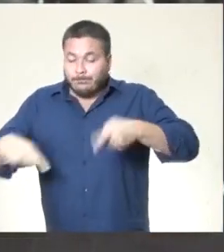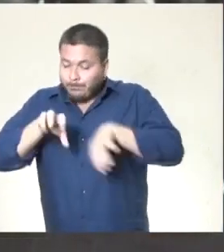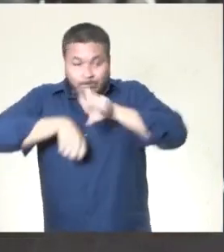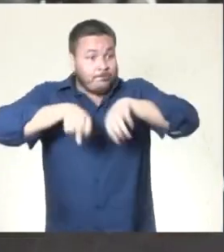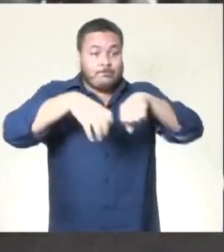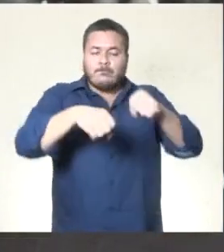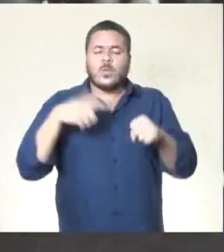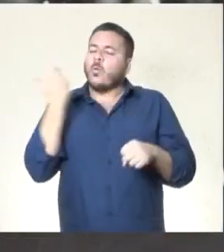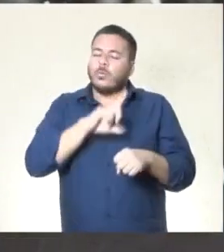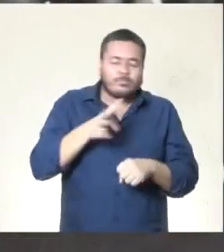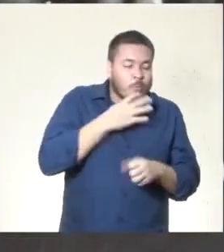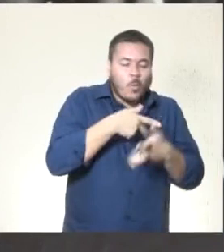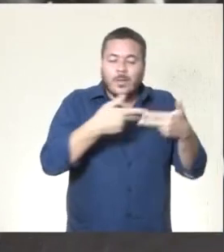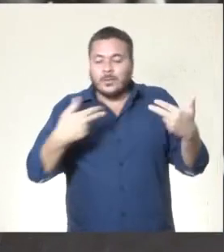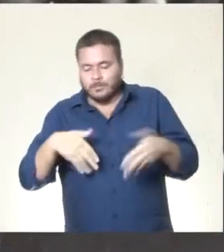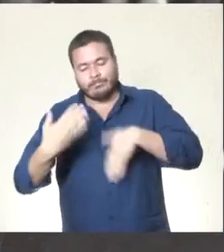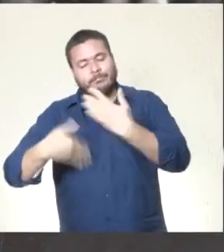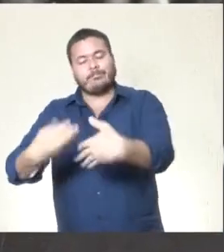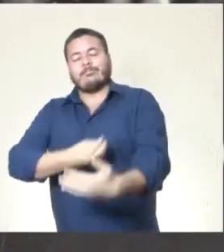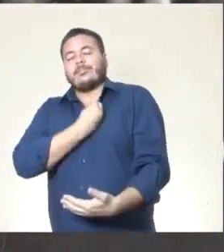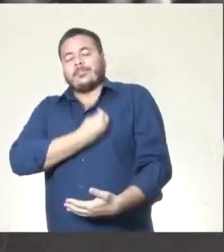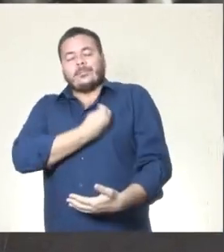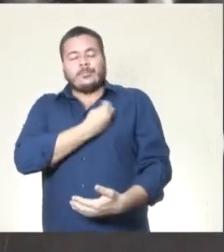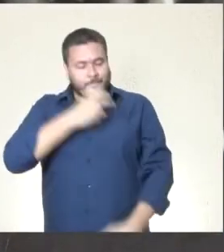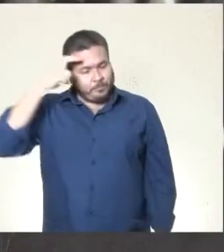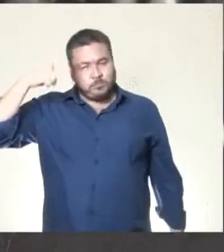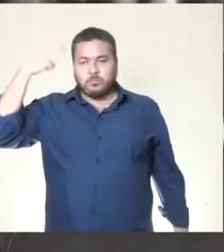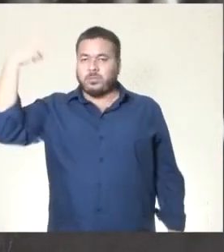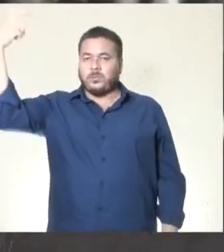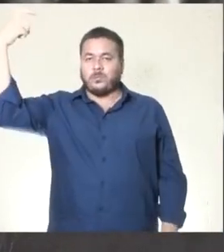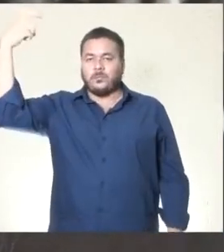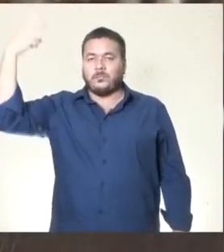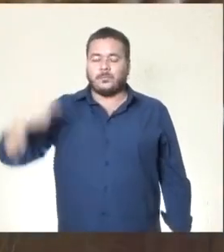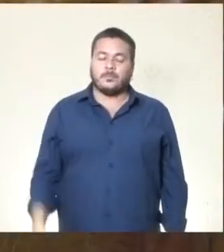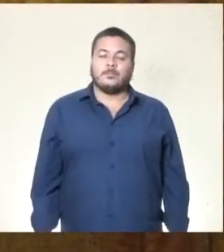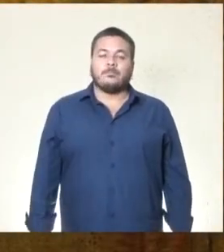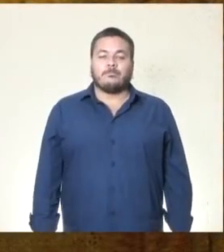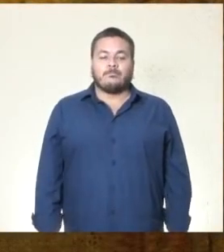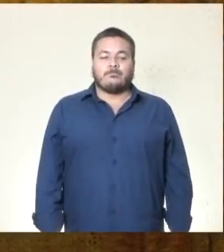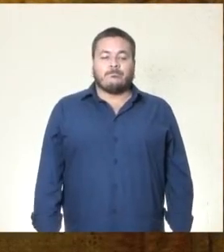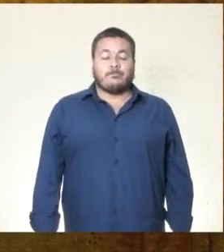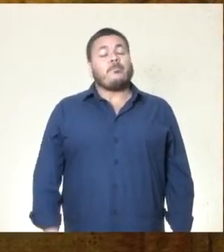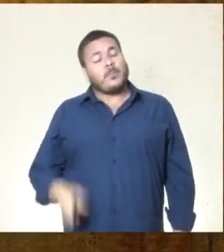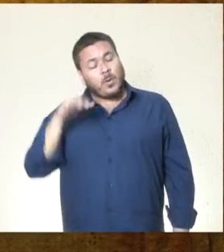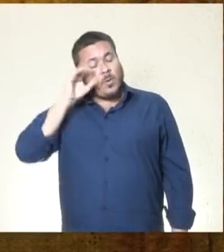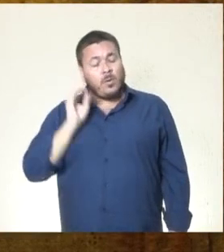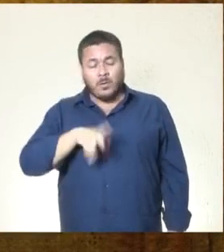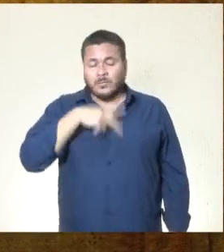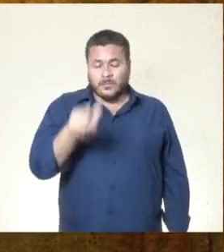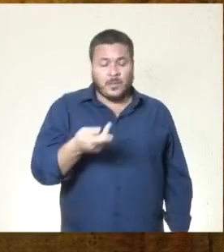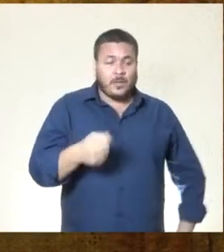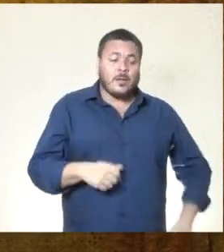mais. Para ela ter conhecimento, para ela poder tocar a vida dela com mais sabedoria. Ela dizia,